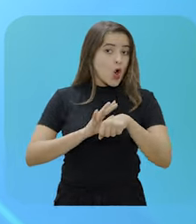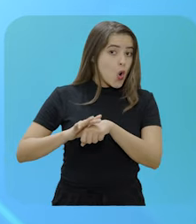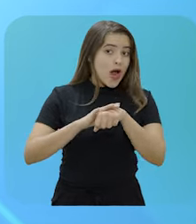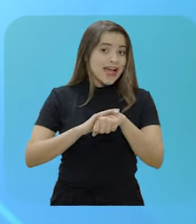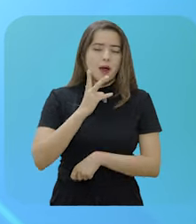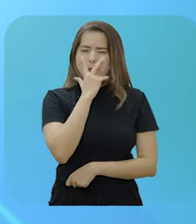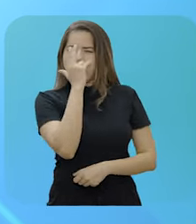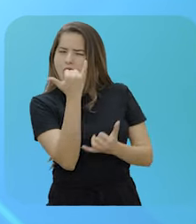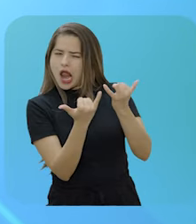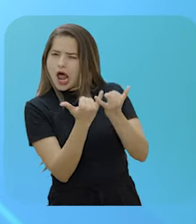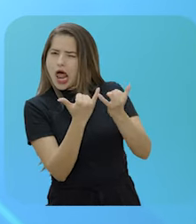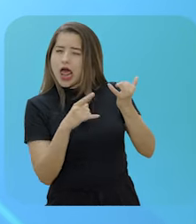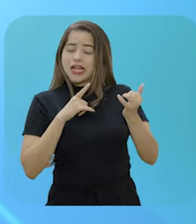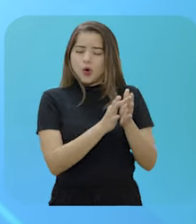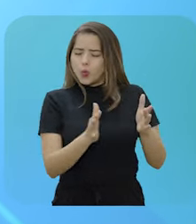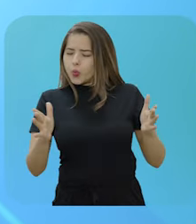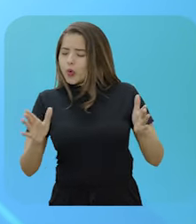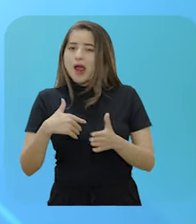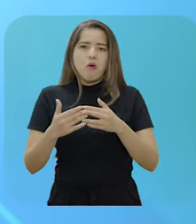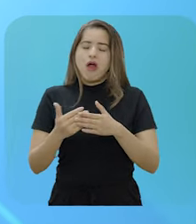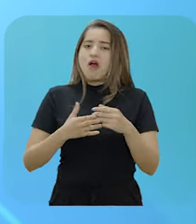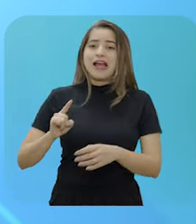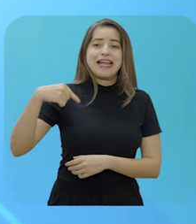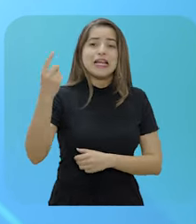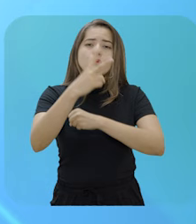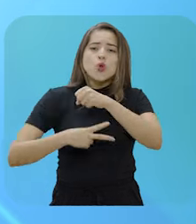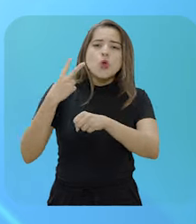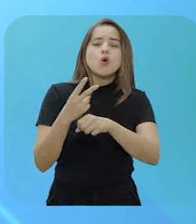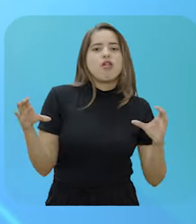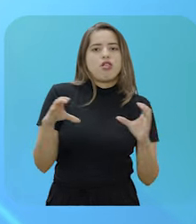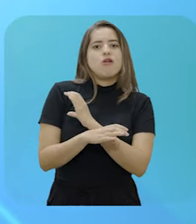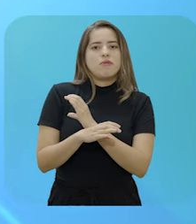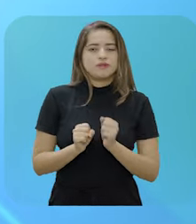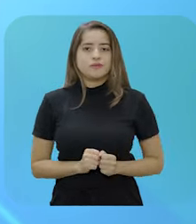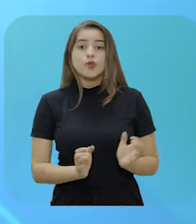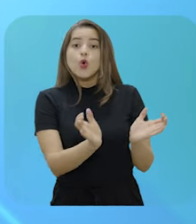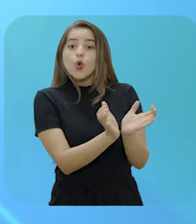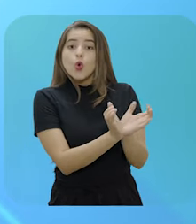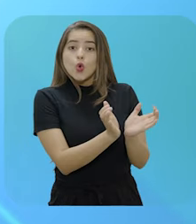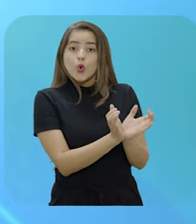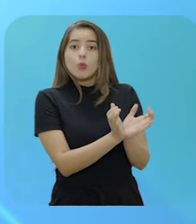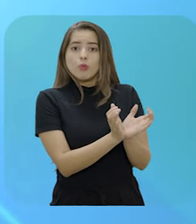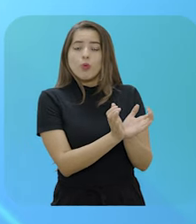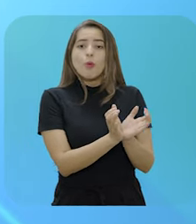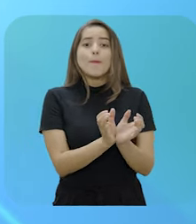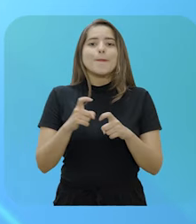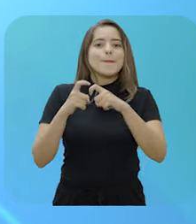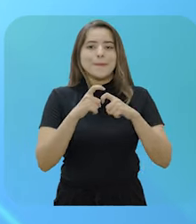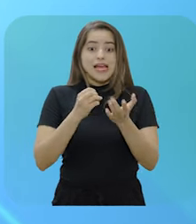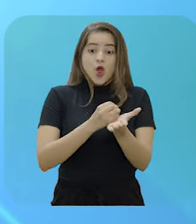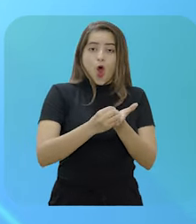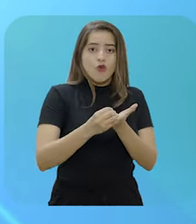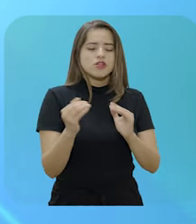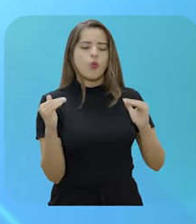ou a qualquer tempo, mesmo antes de completados os 24 meses, caso a junta médica oficial